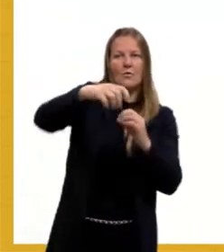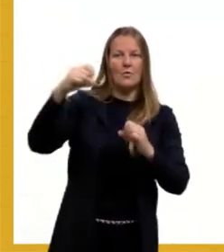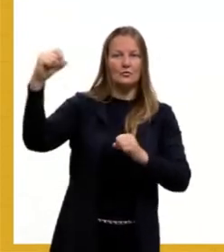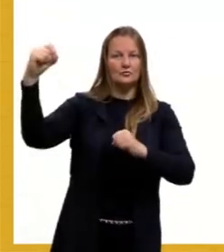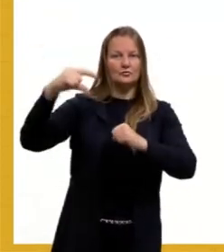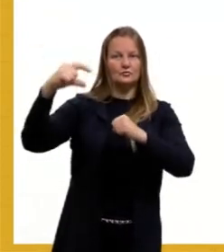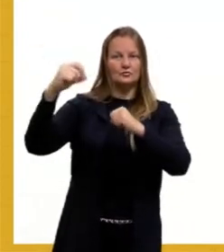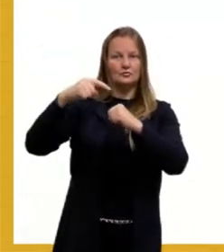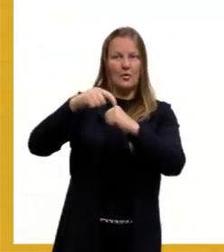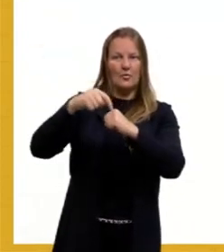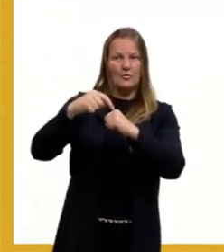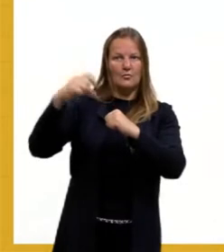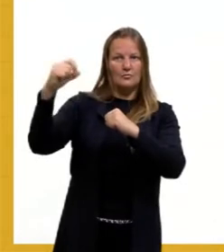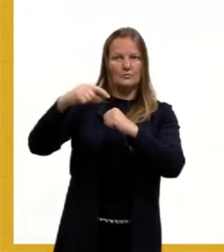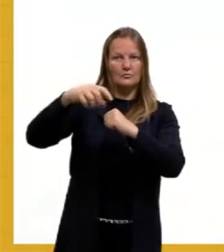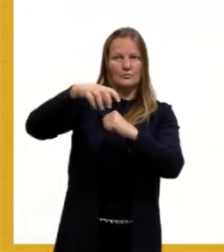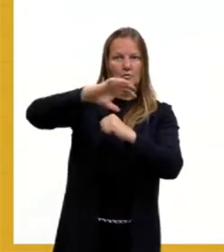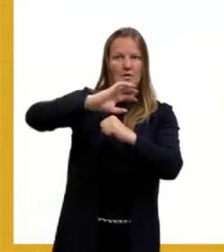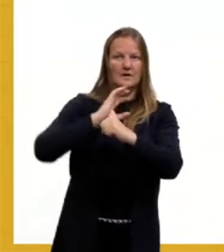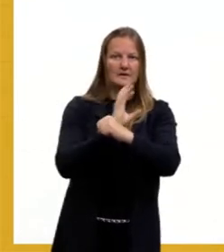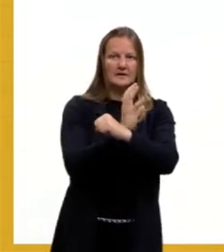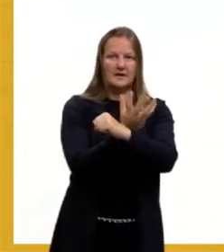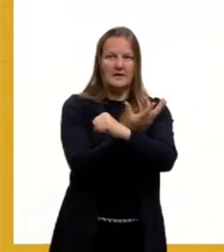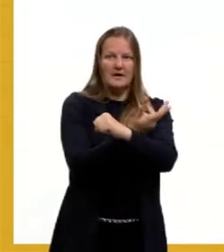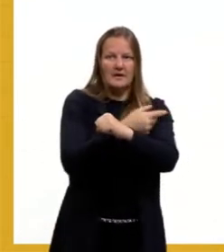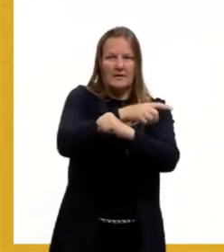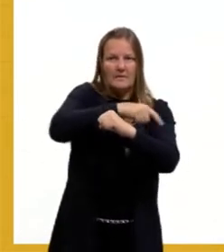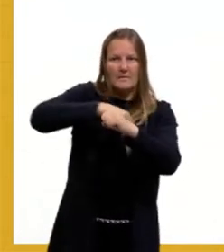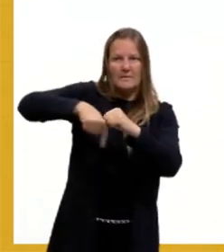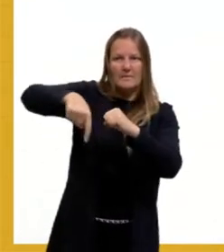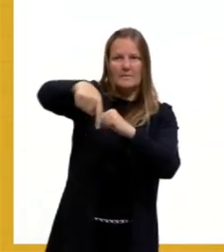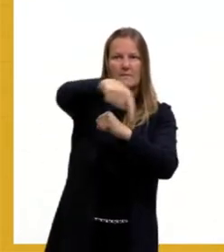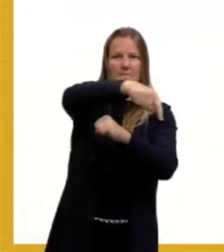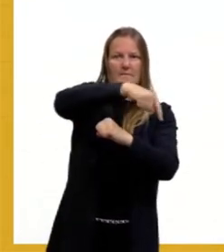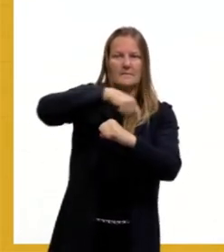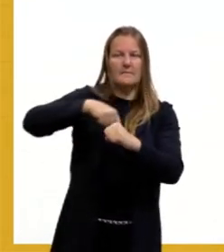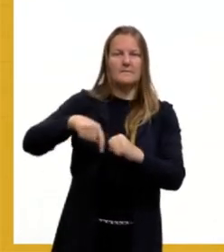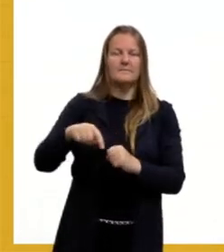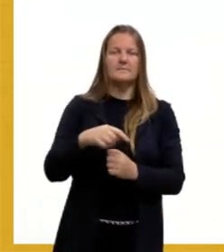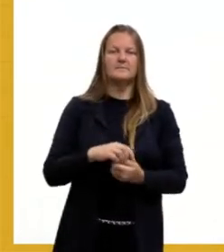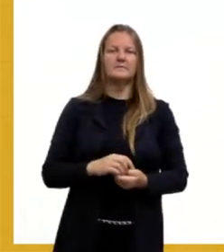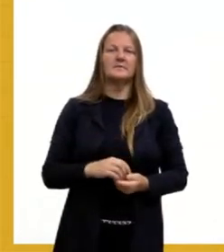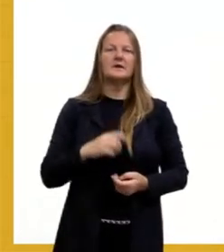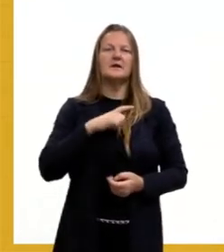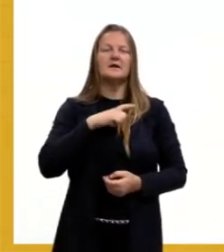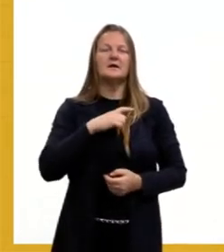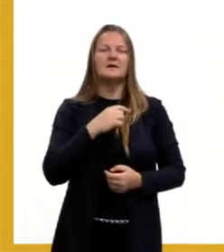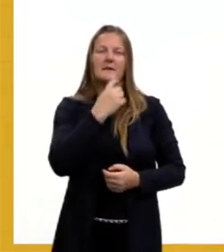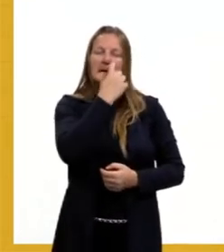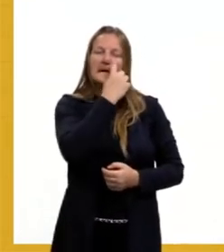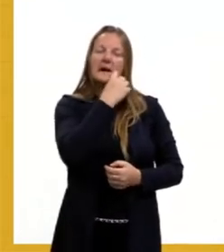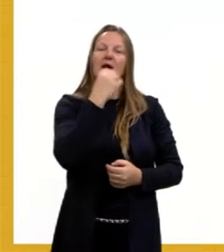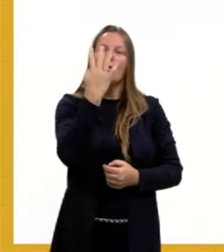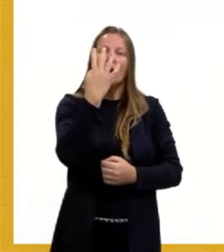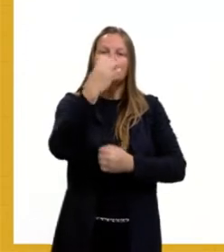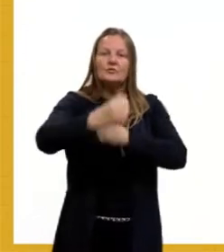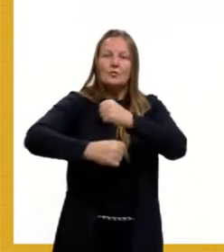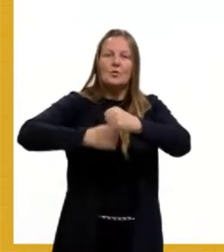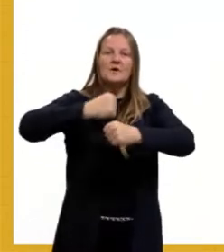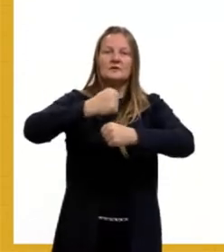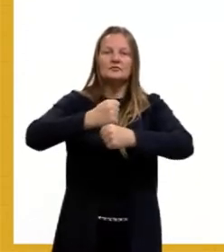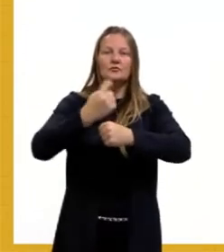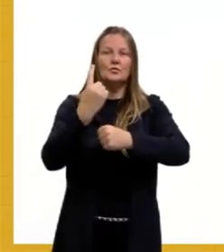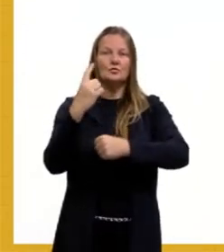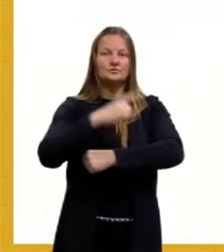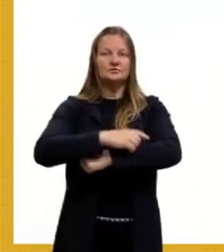importante também, mais seis horas. O a gente faz com essas seis horas? Deixa num banco a cada quatro anos, então, vai surgir um